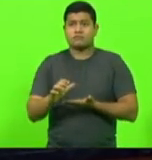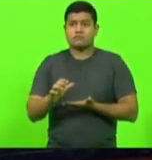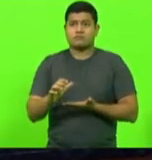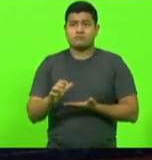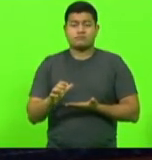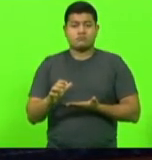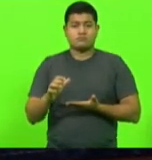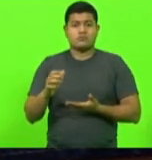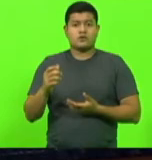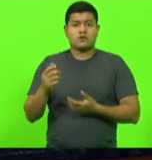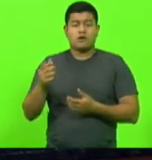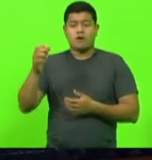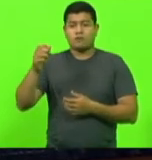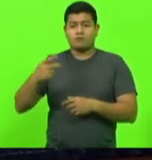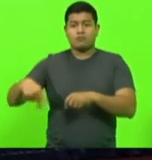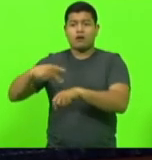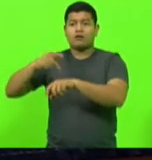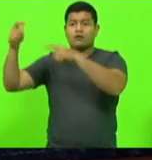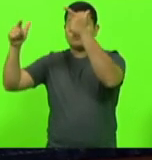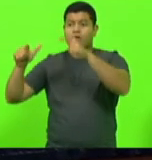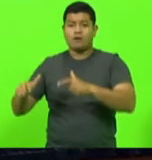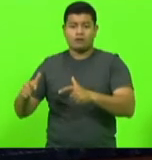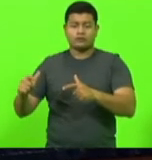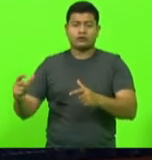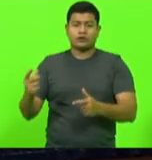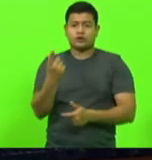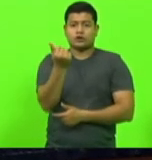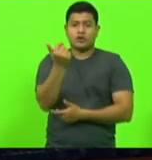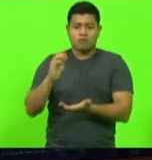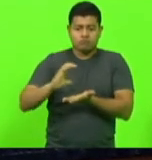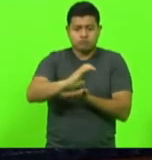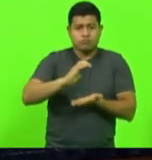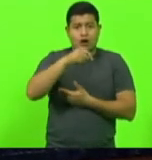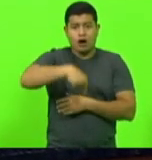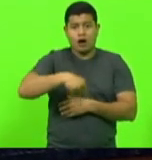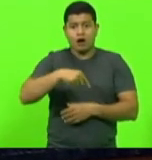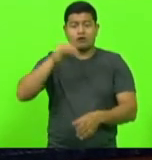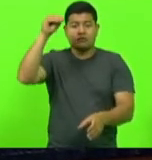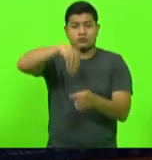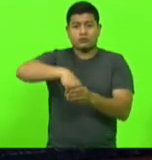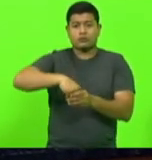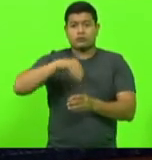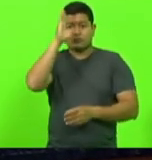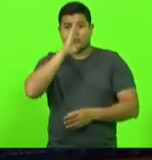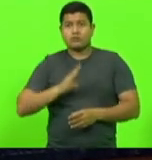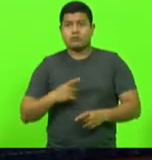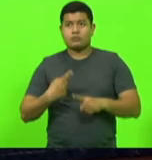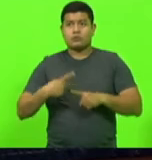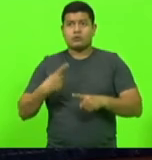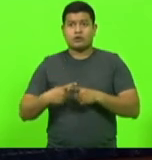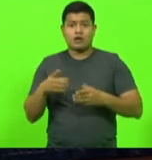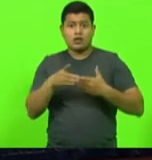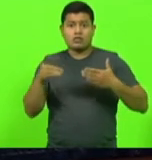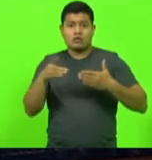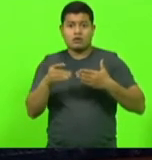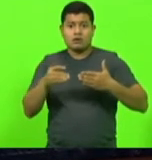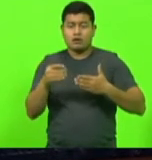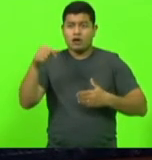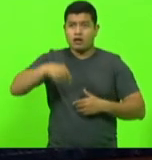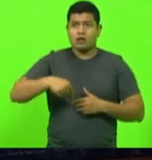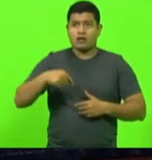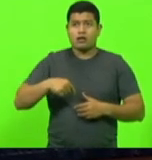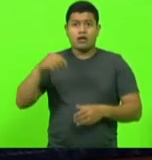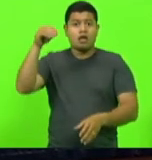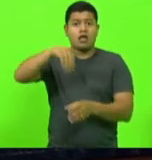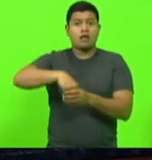externo aqui no Brasil, que não está tendo investimento e por isso o dólar está alto, porque não entra dólar no Brasil. Mas quem é